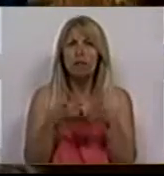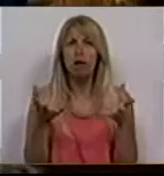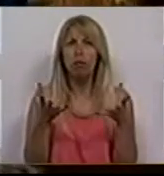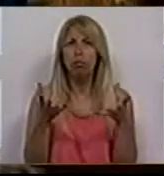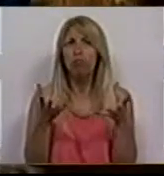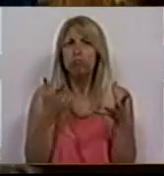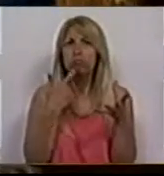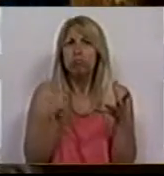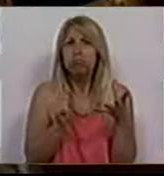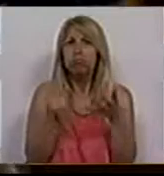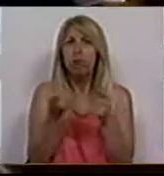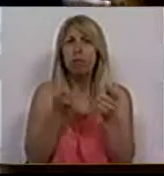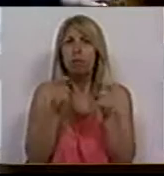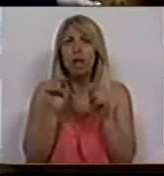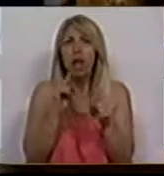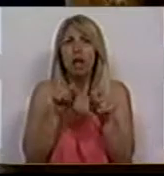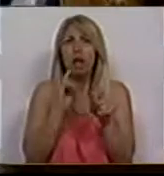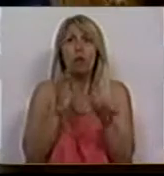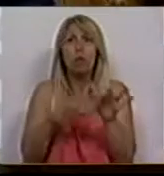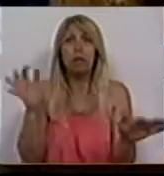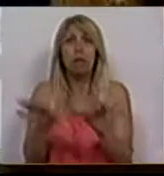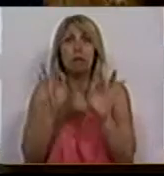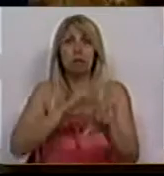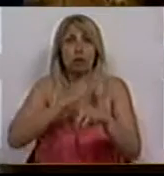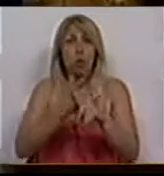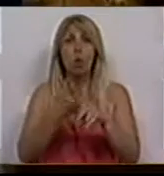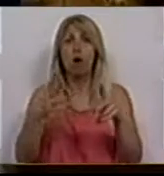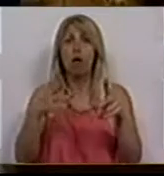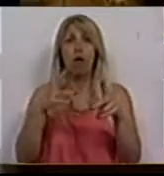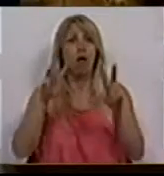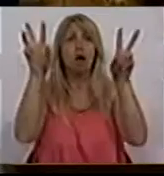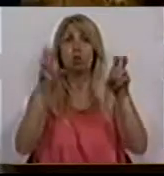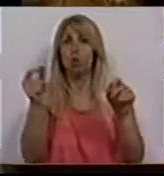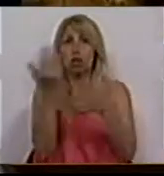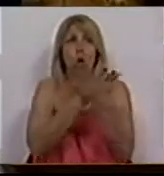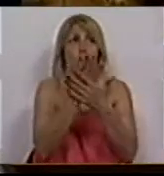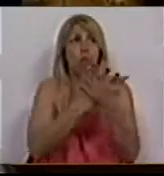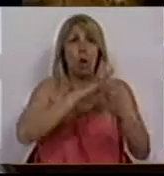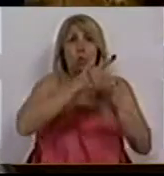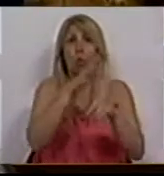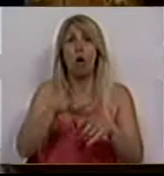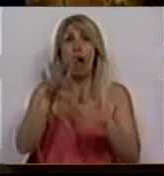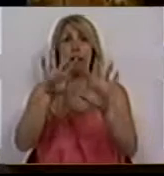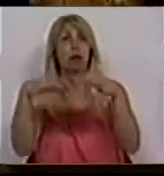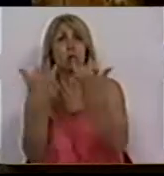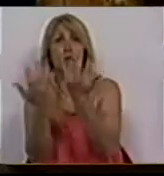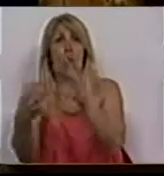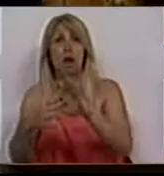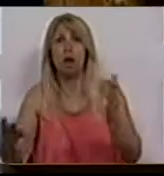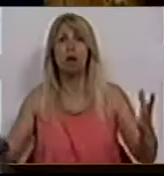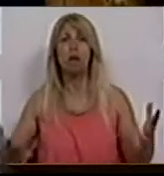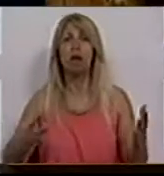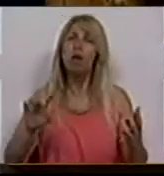a ser debatido em plenário como todos os outros assuntos que debatemos, que vão da economia ou qualquer outra área da sociedade? Será que